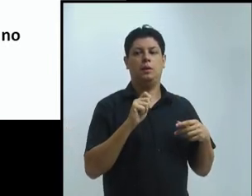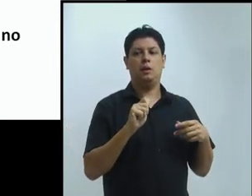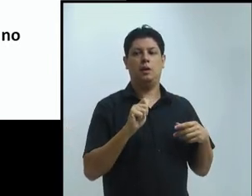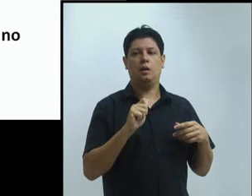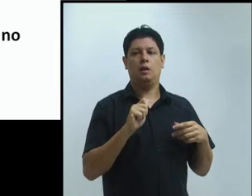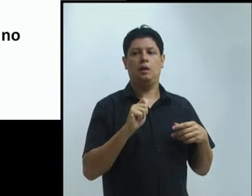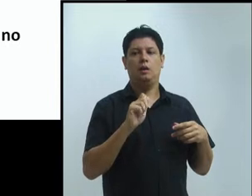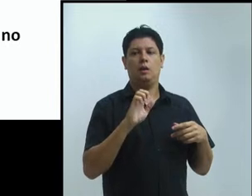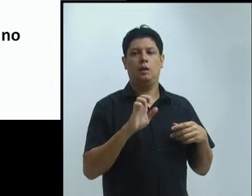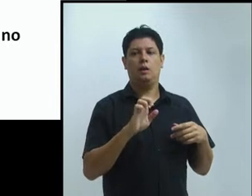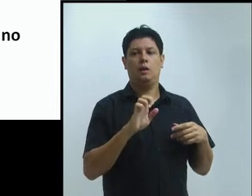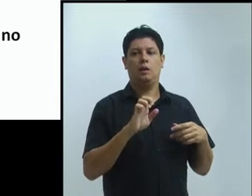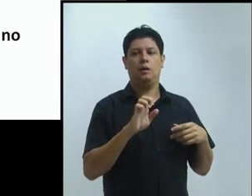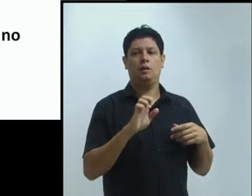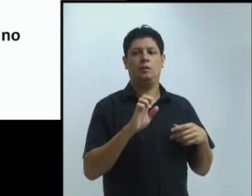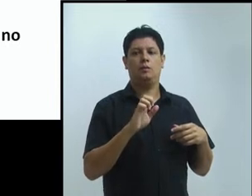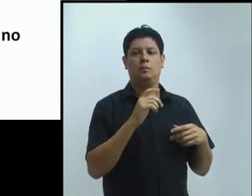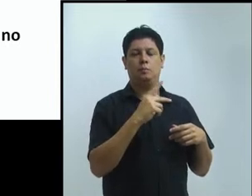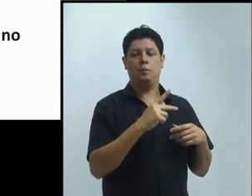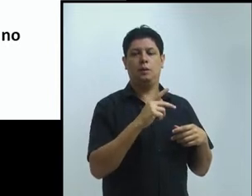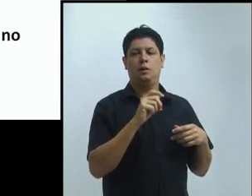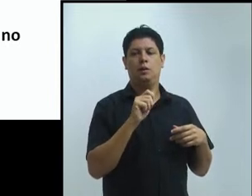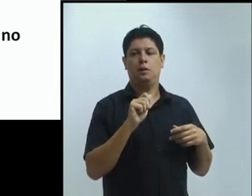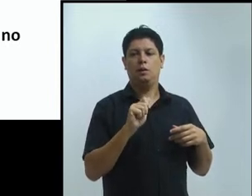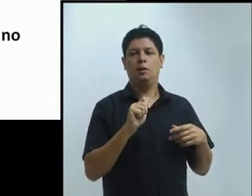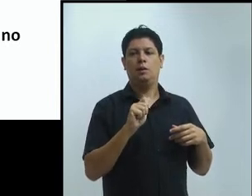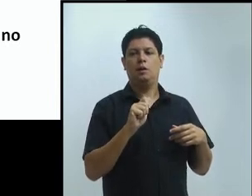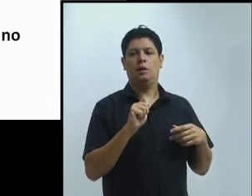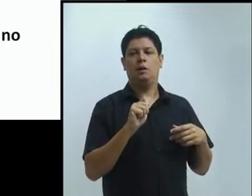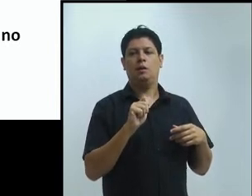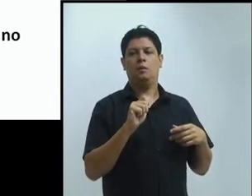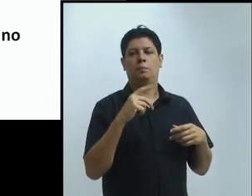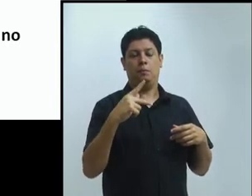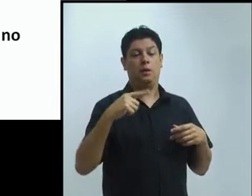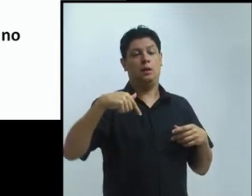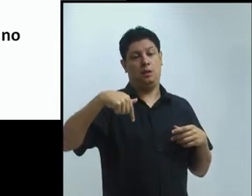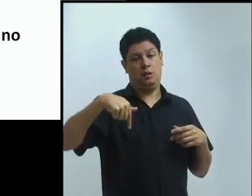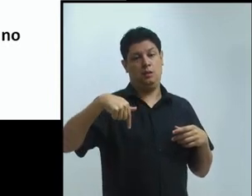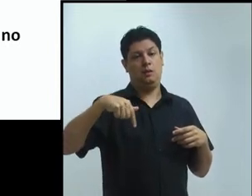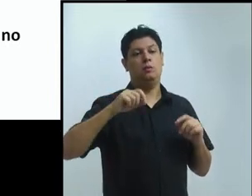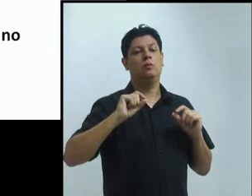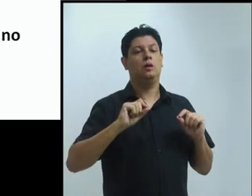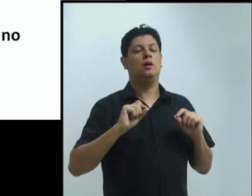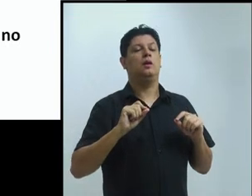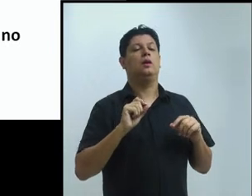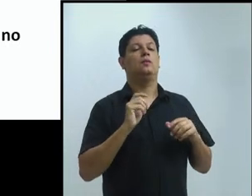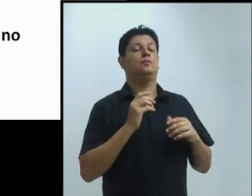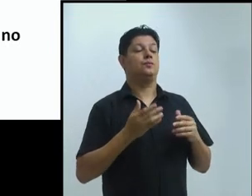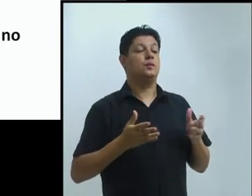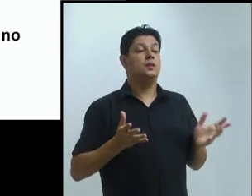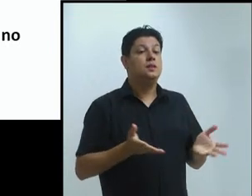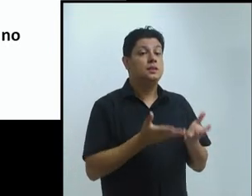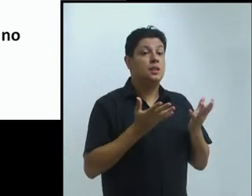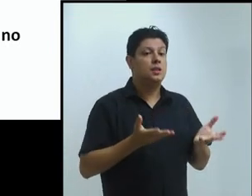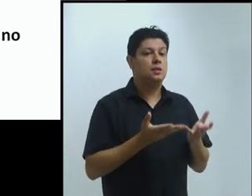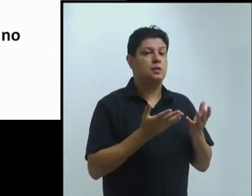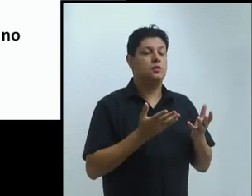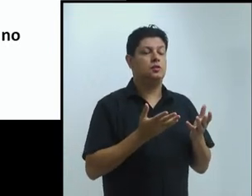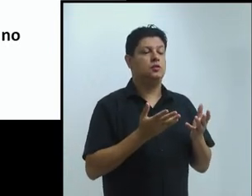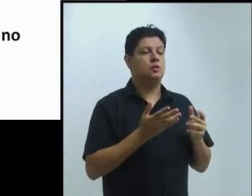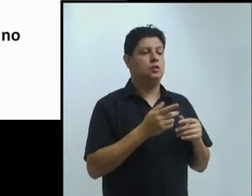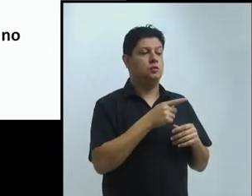tiverem um artigo muito bom que vocês escreveram em português e que vocês quiserem publicar em periódicos